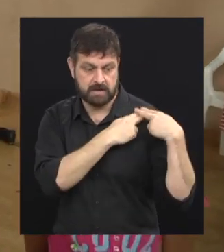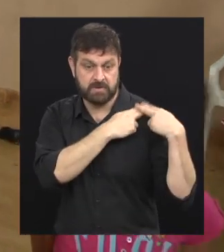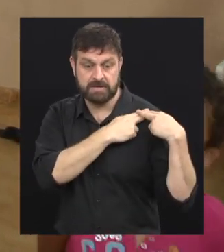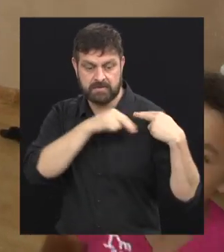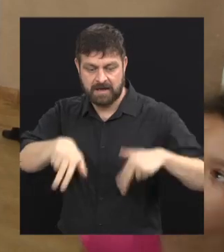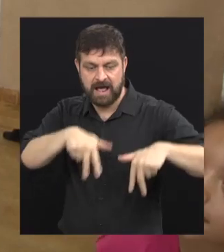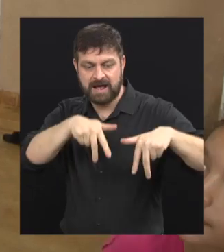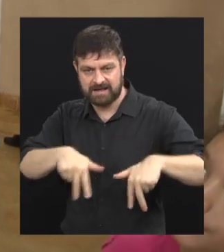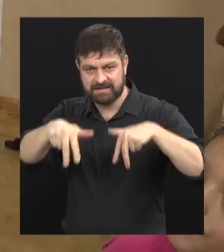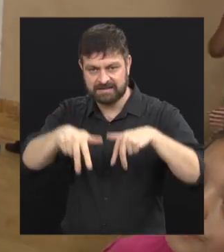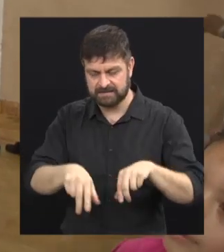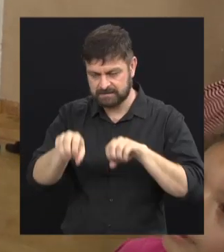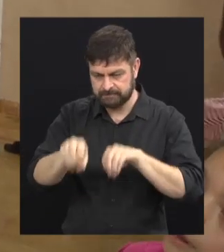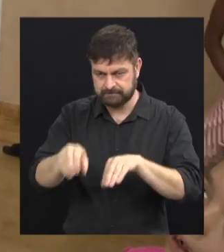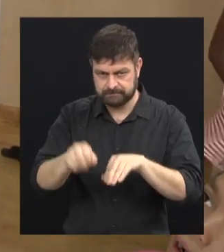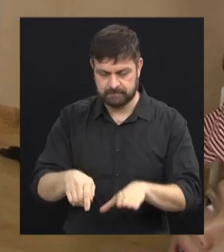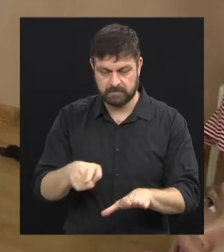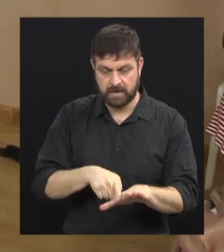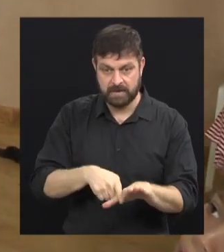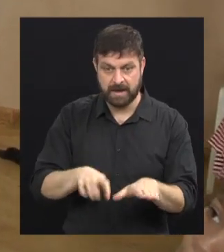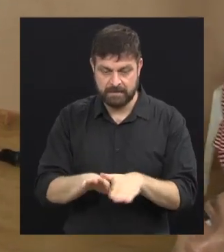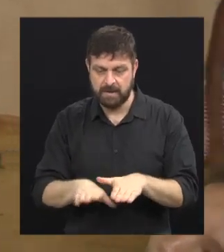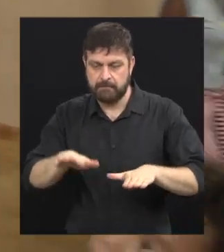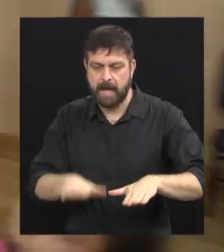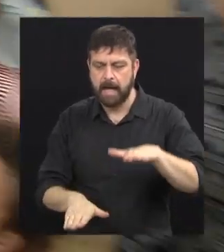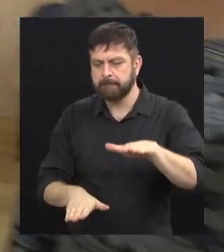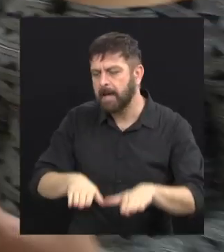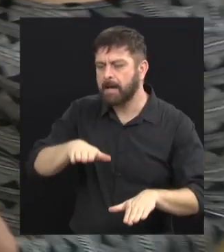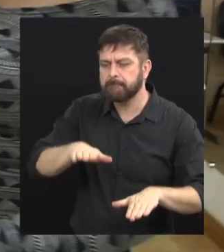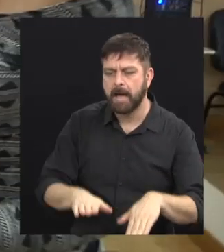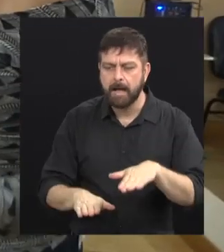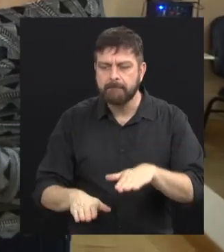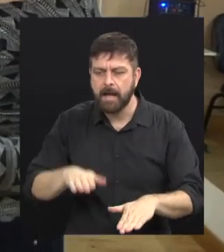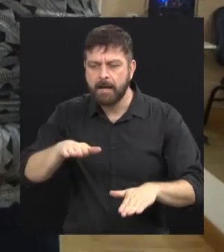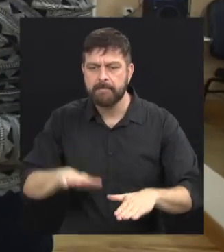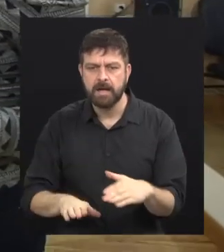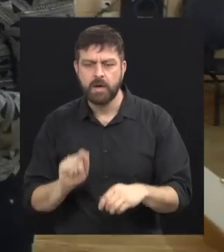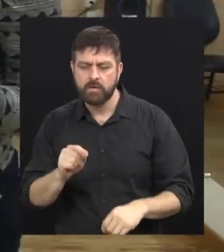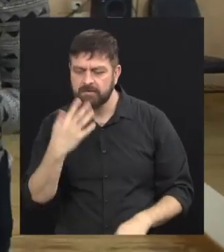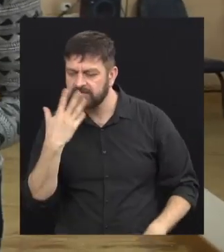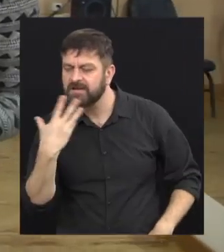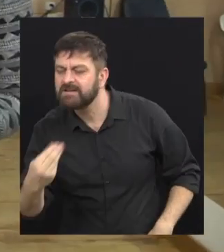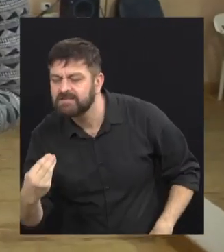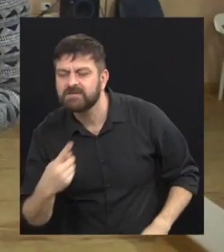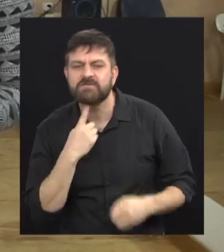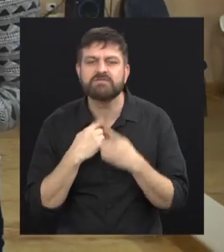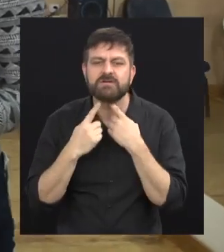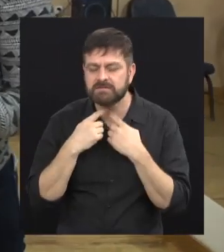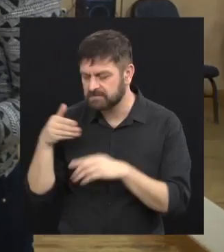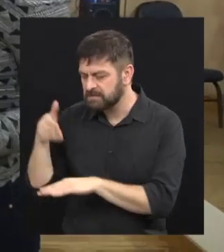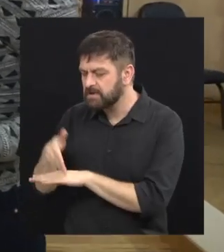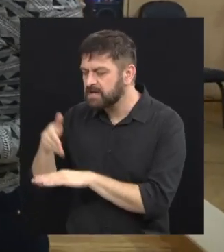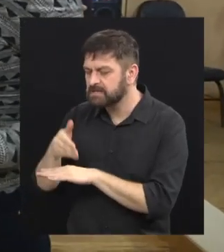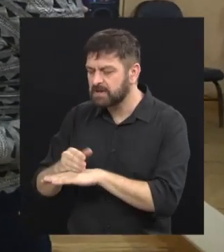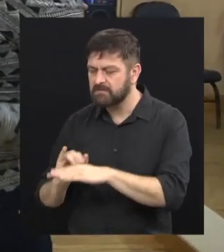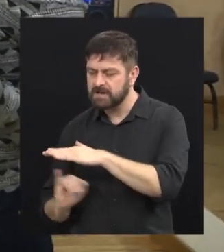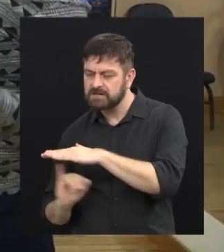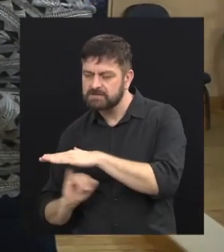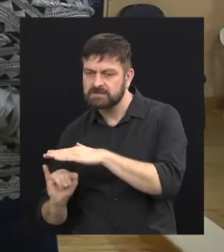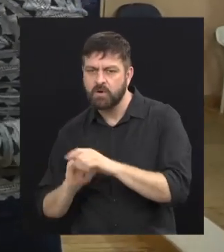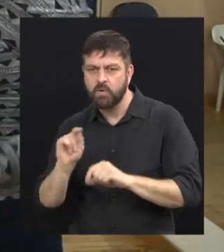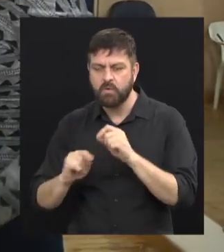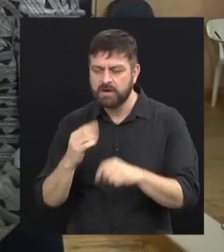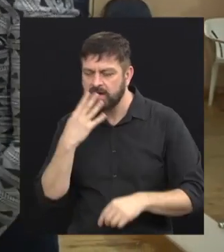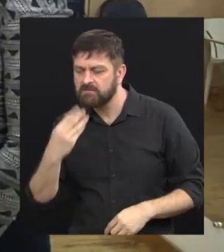aulas de dança, que é o de sapateado. O que te atraiu quando você era frequentadora só da associação em Umas Quero Quero?